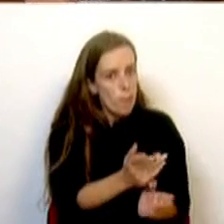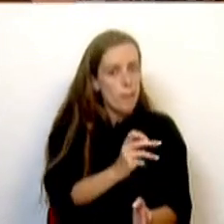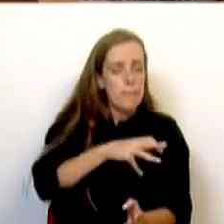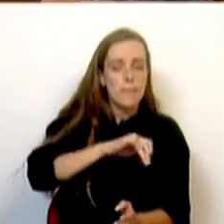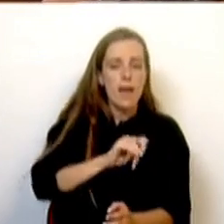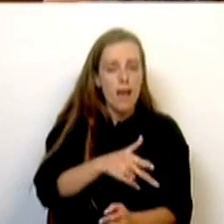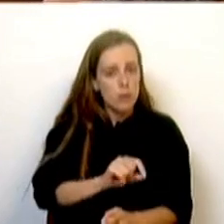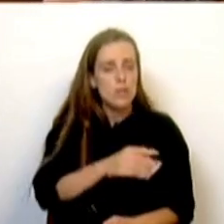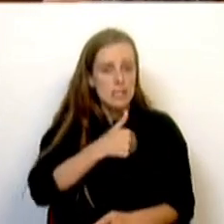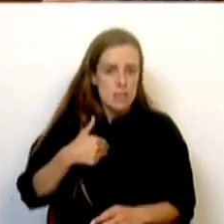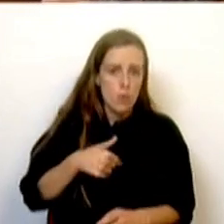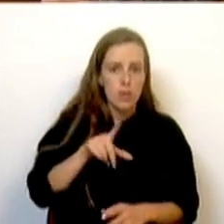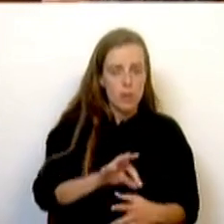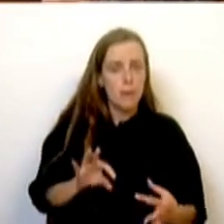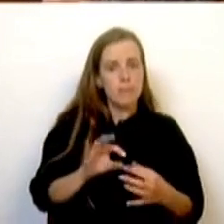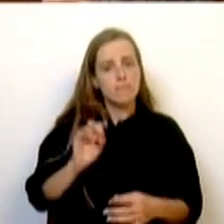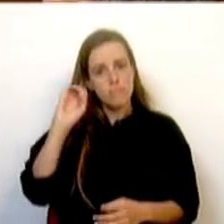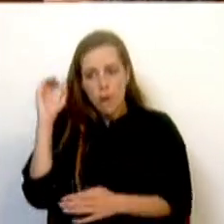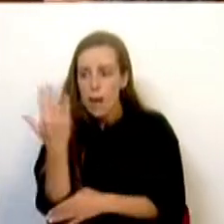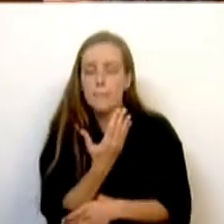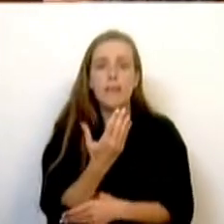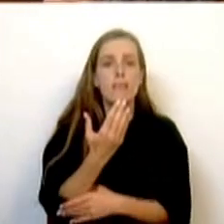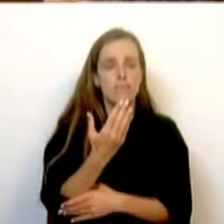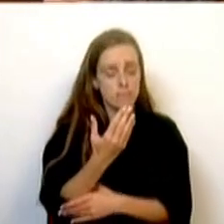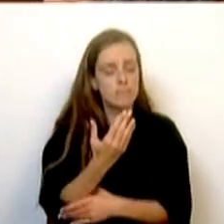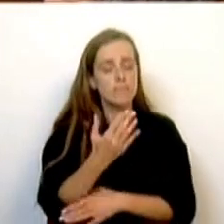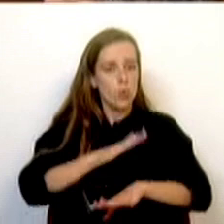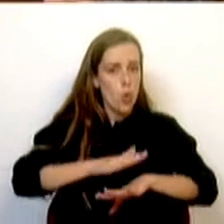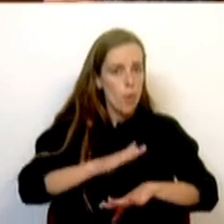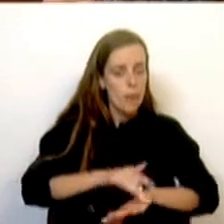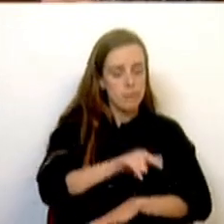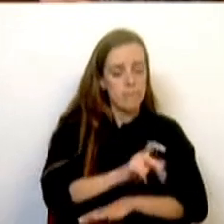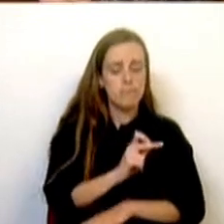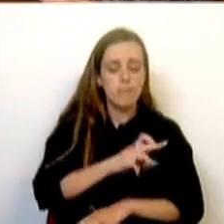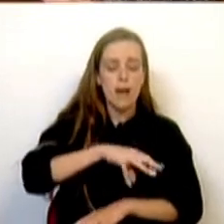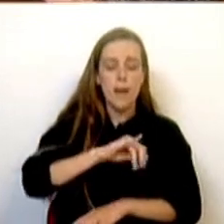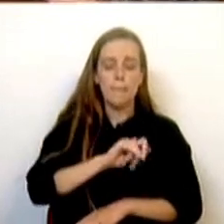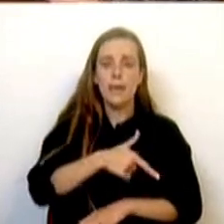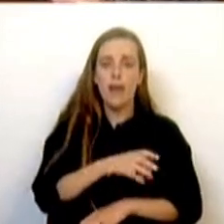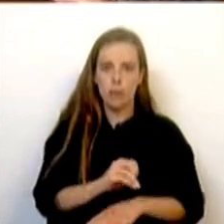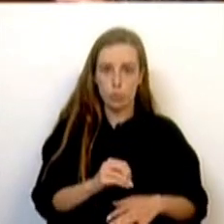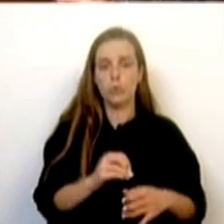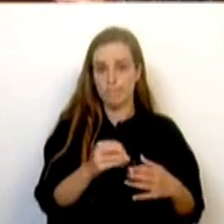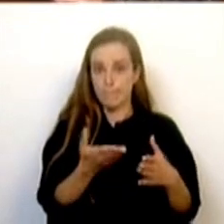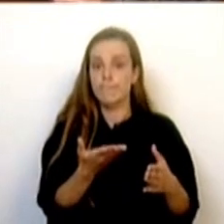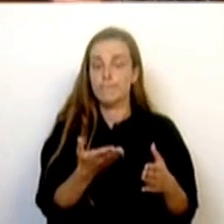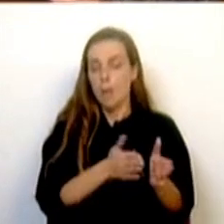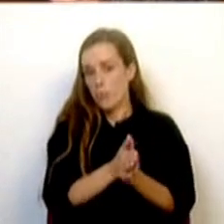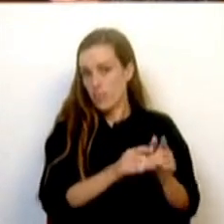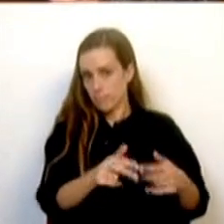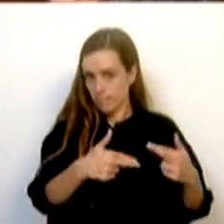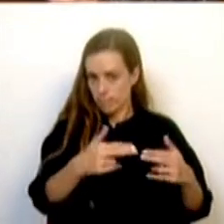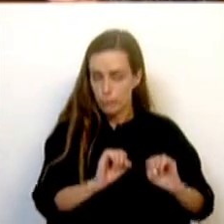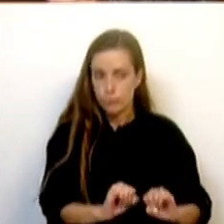e o ambiente associados à utilização do amianto. Neste sentido, e para além do exercício diagnóstico